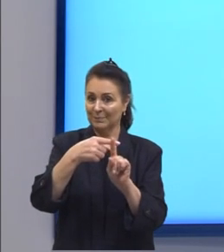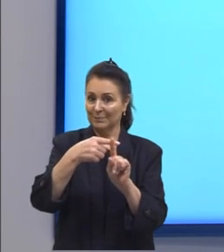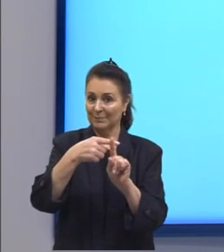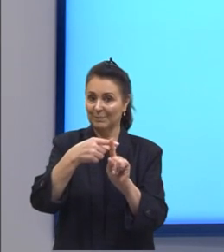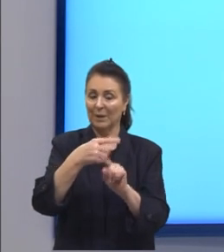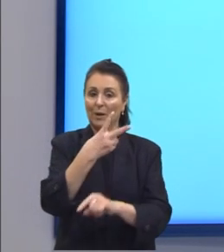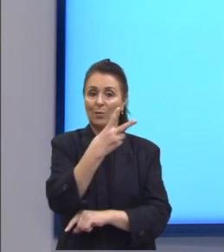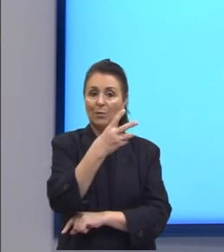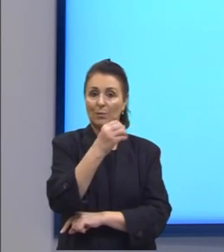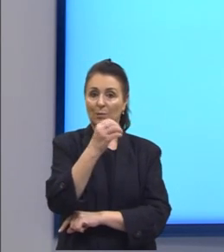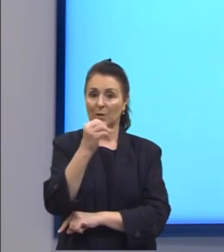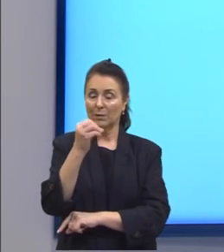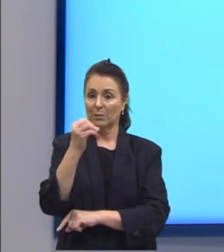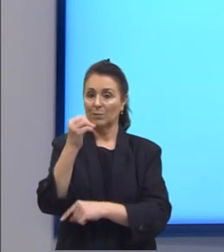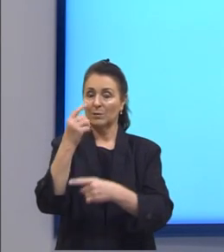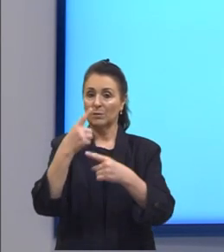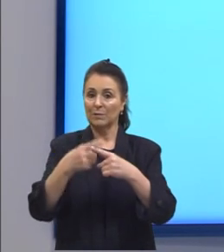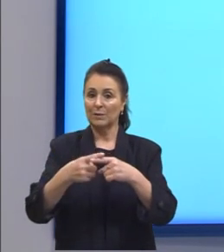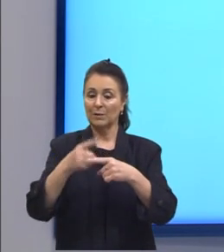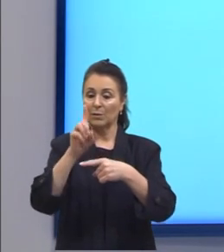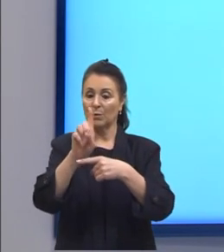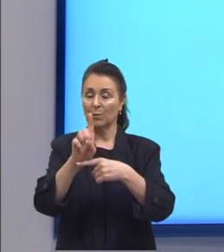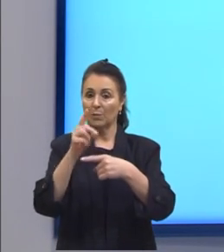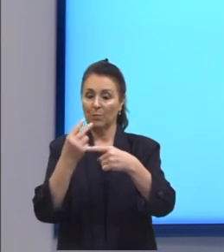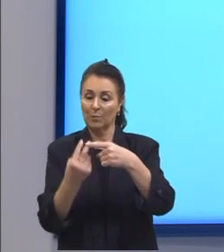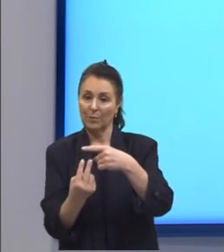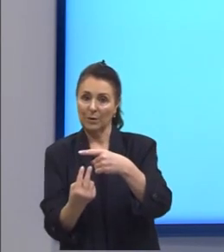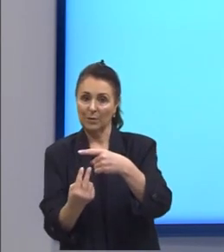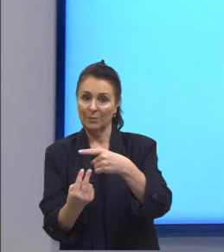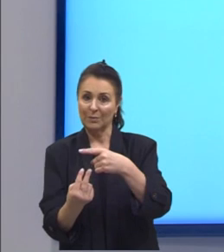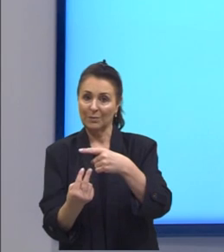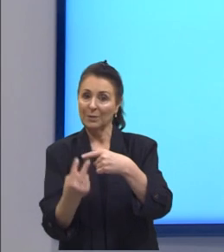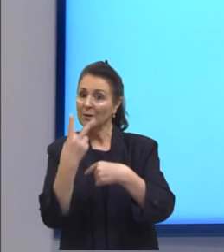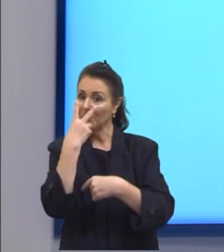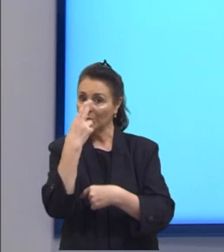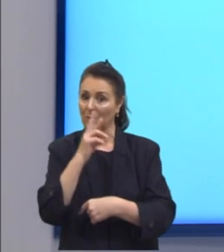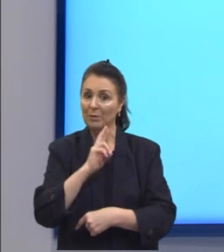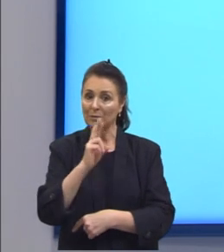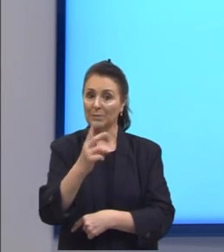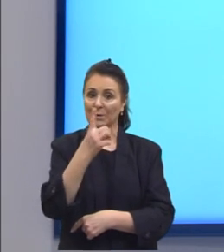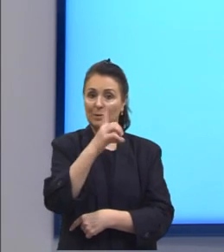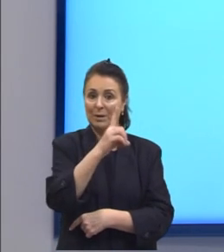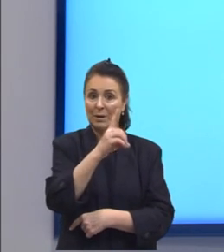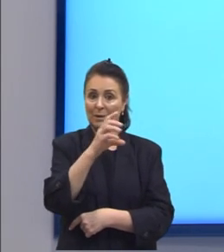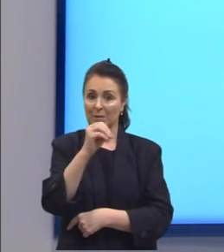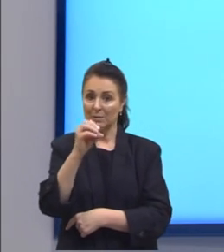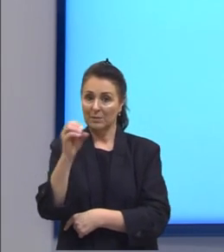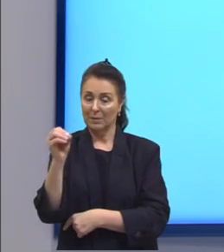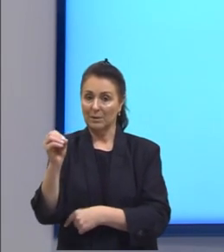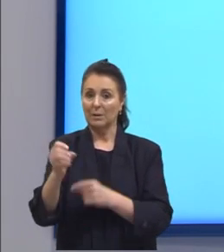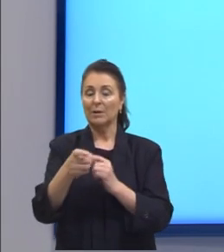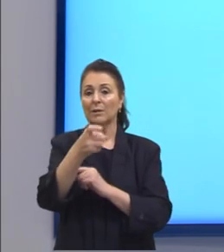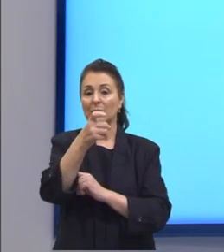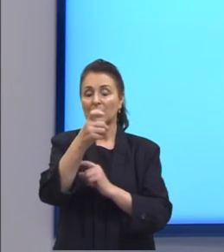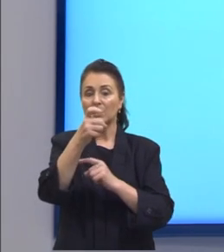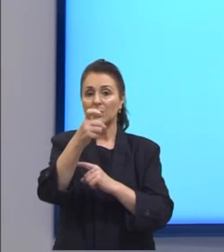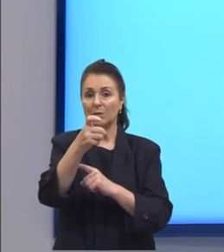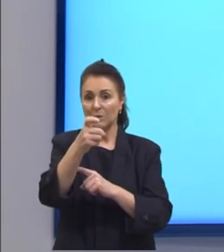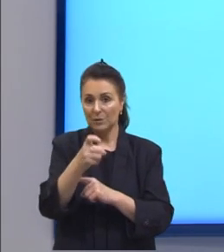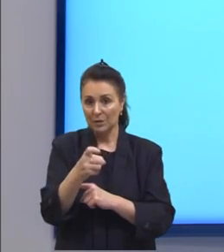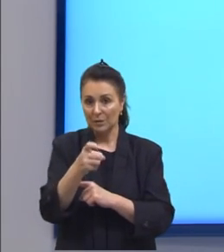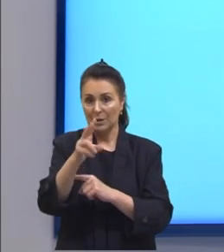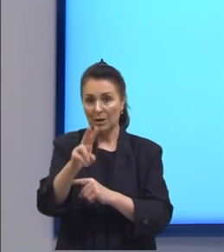200 vezes 1 meio resulta em 100 então x ao quadrado é igual